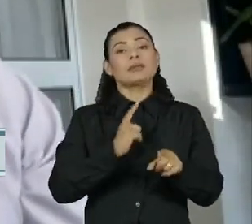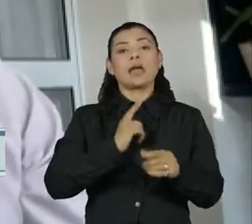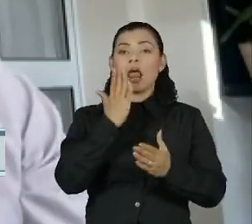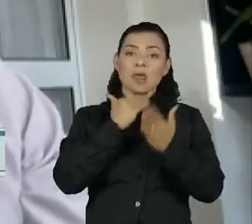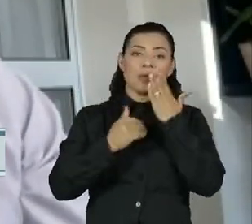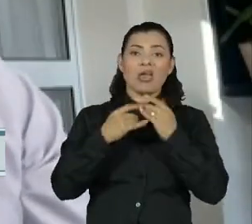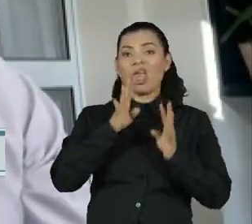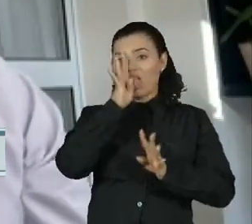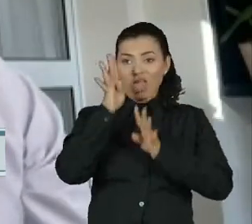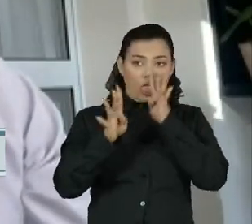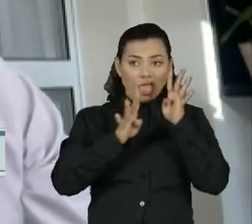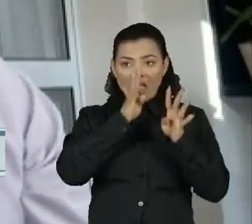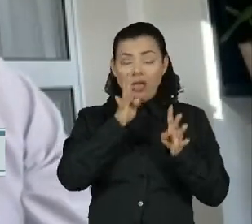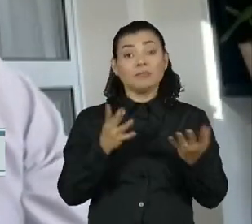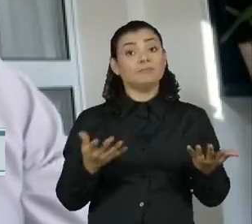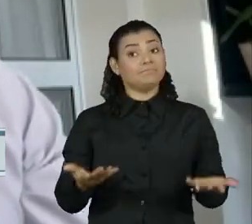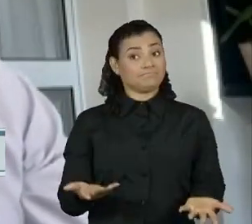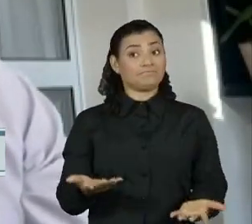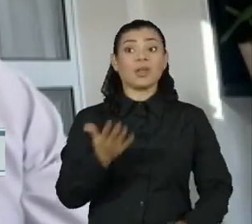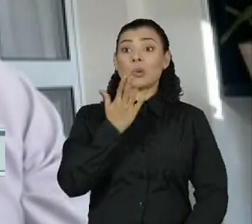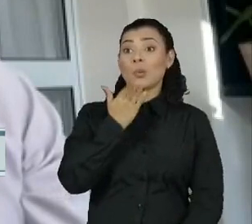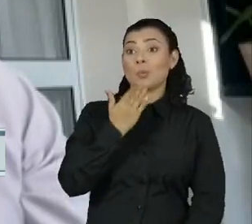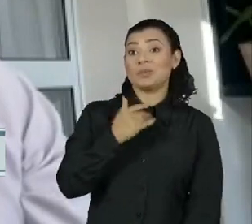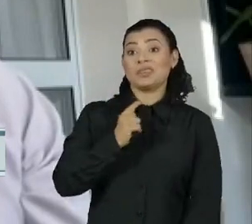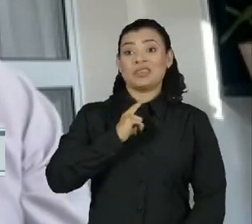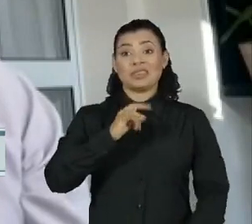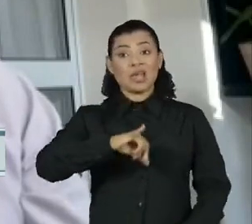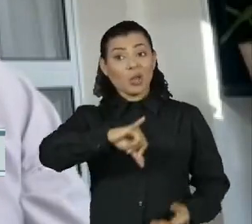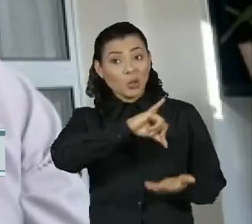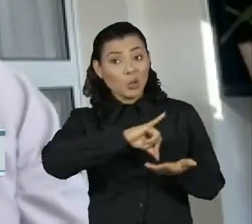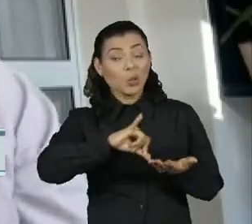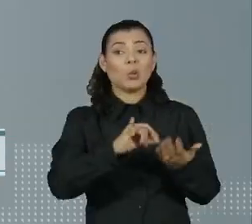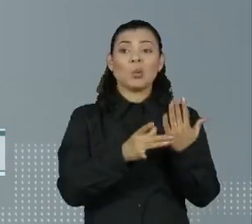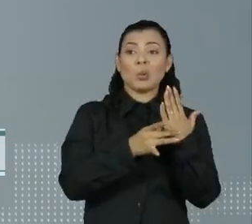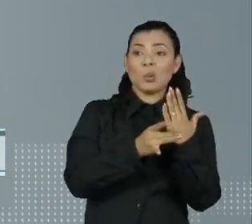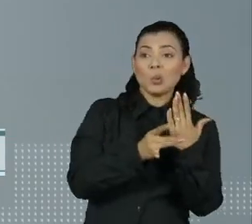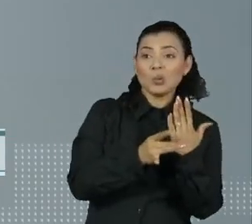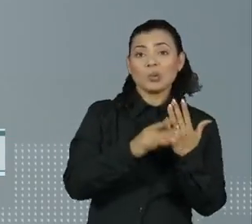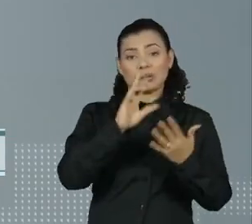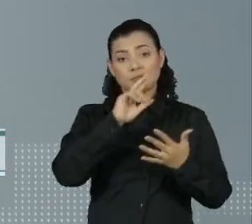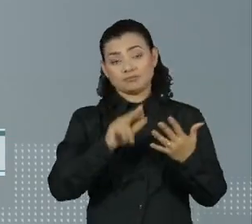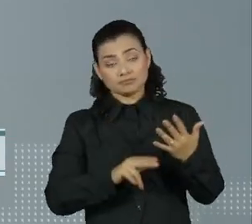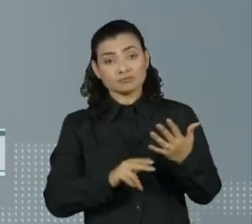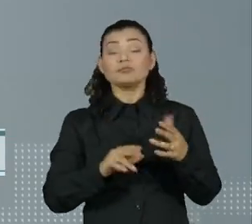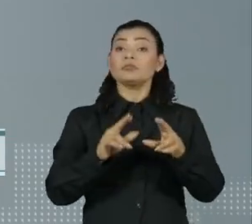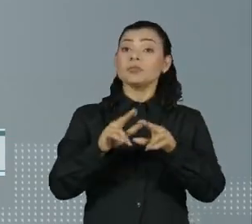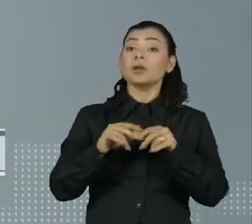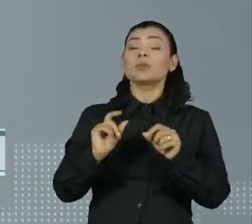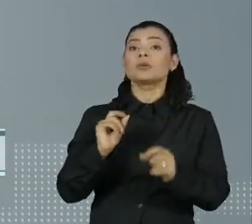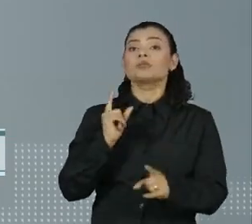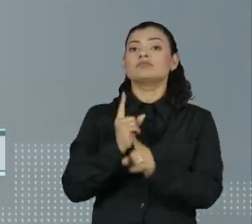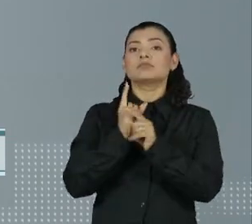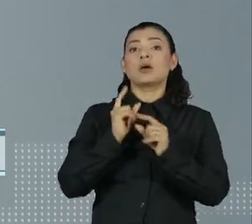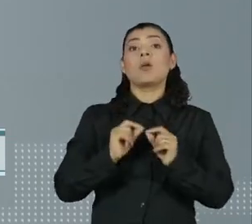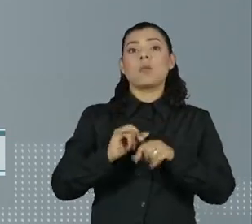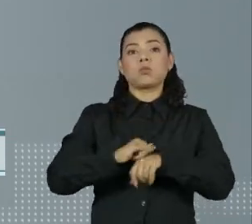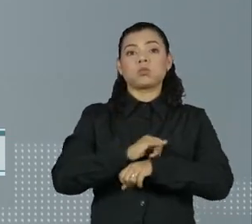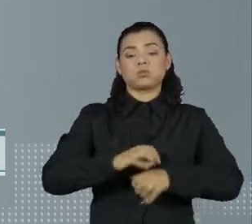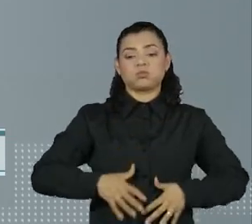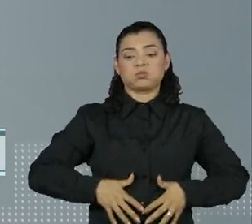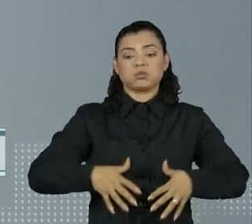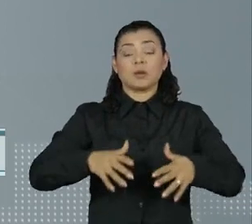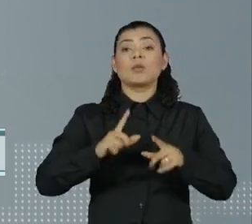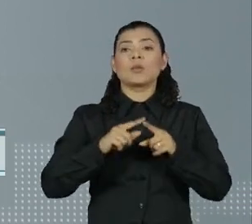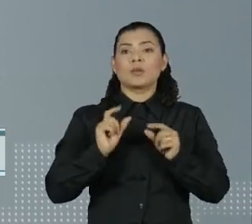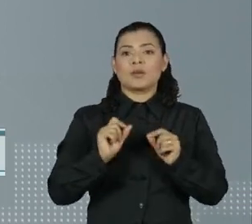alimentares com comidas calóricas e gordurosas. O diagnóstico da obesidade abdominal é feito a